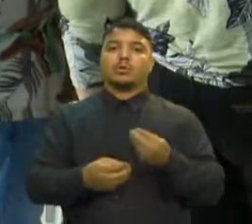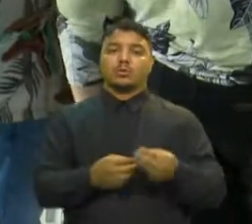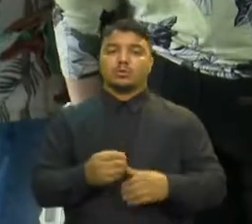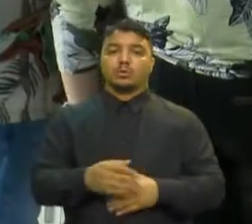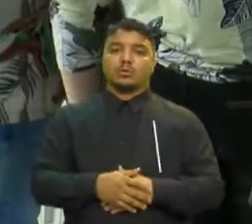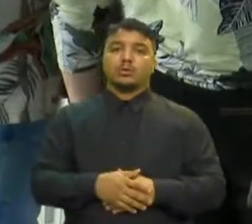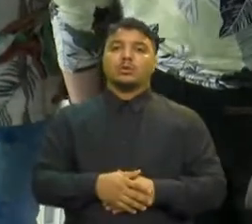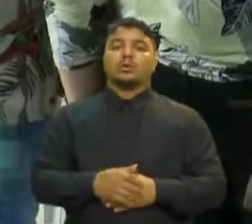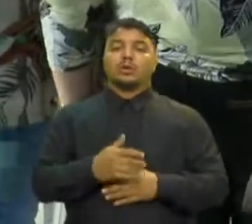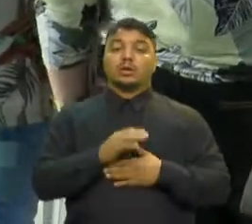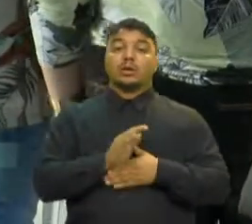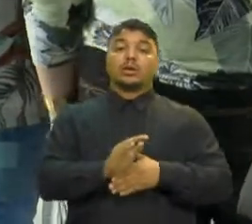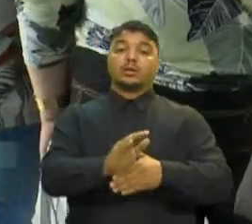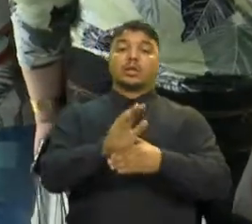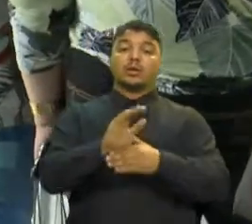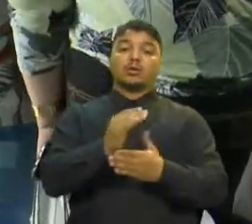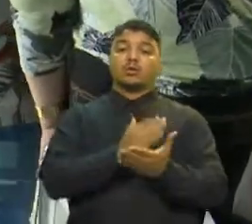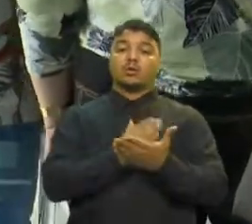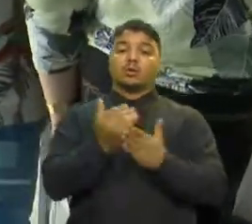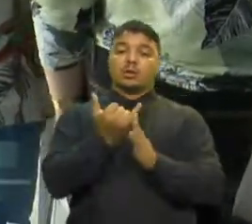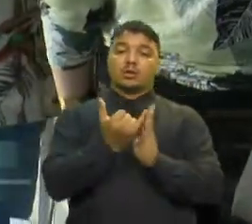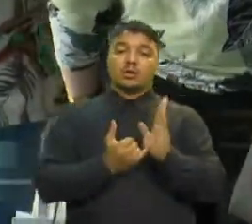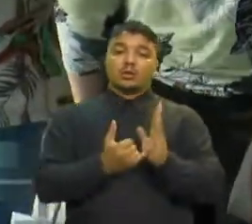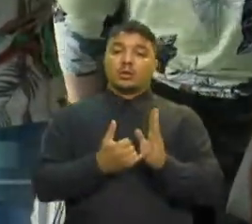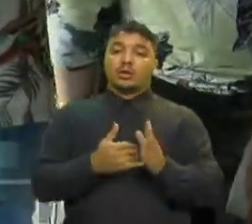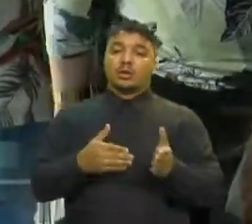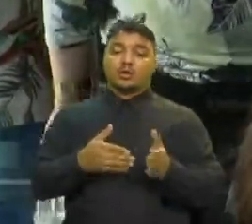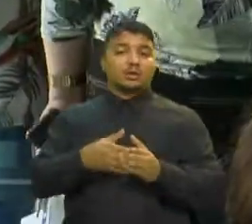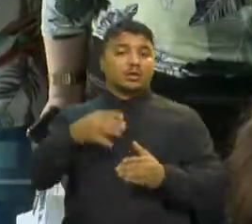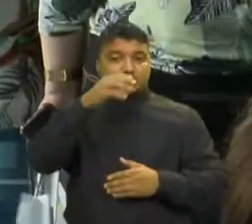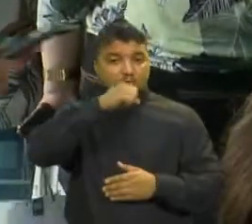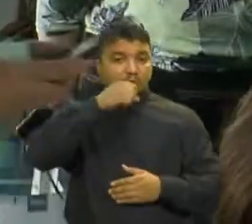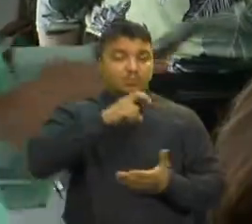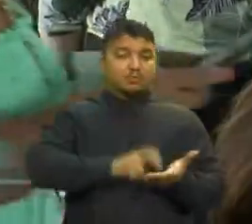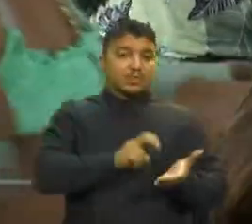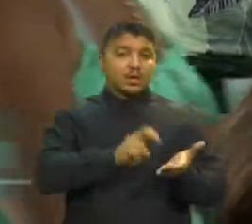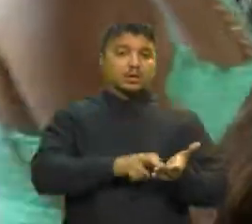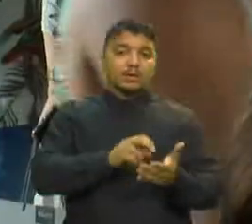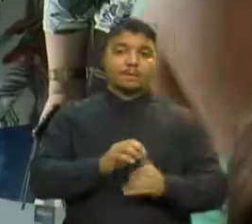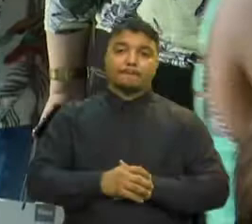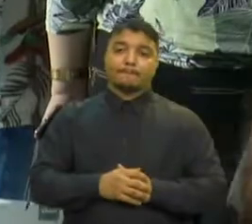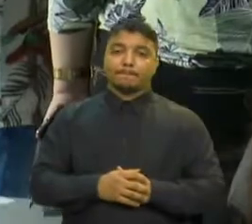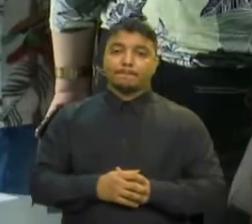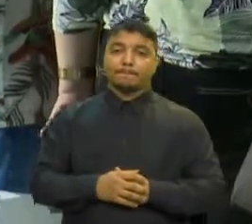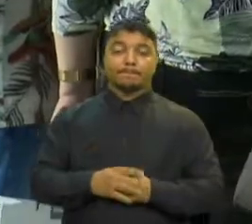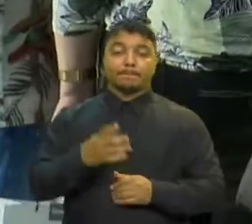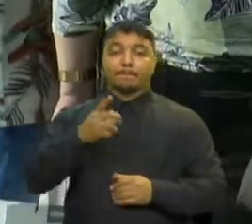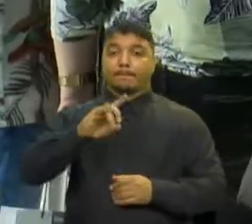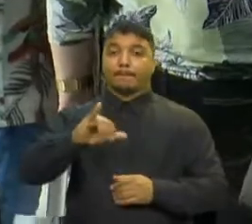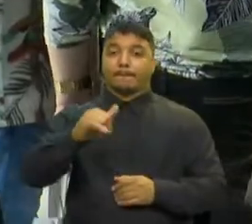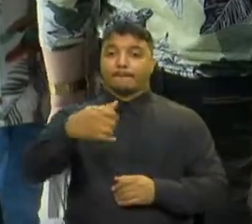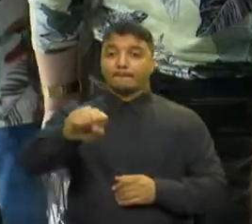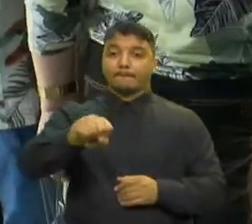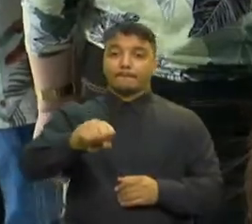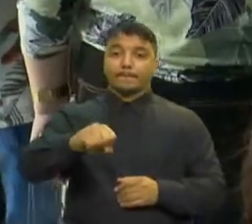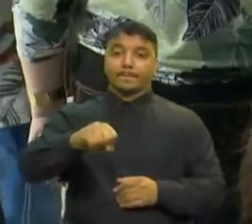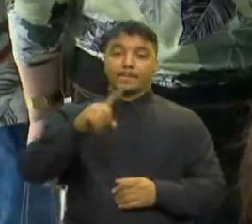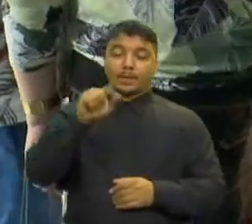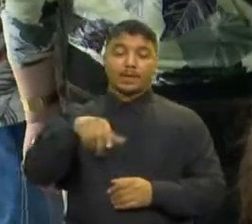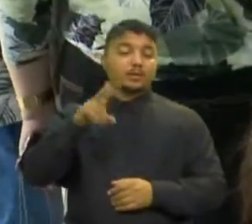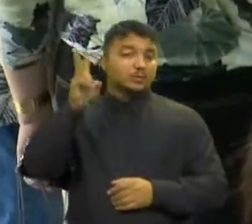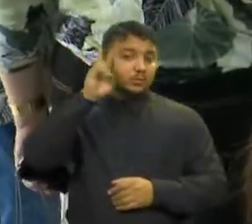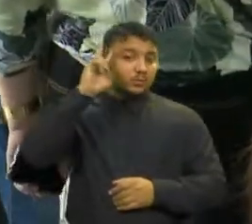tarde começa a inscrição Vai até sábado pela manhã E no dia 18, que é segunda-feira